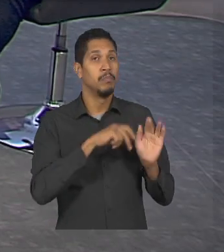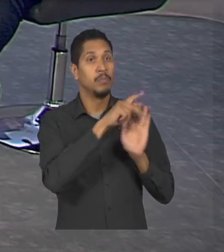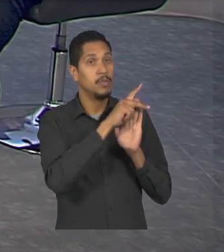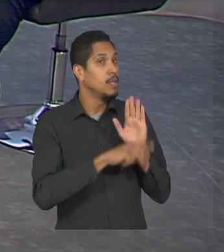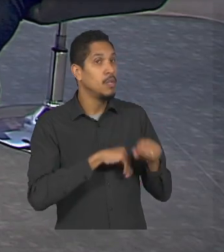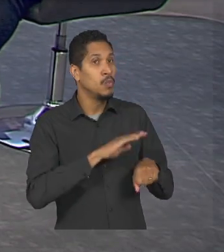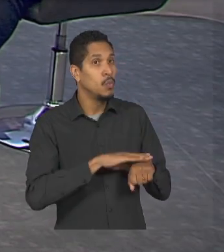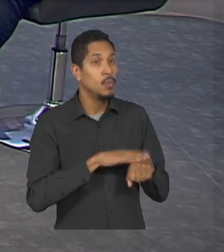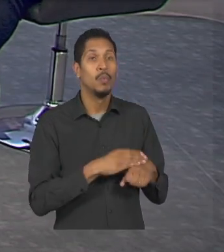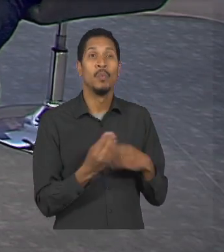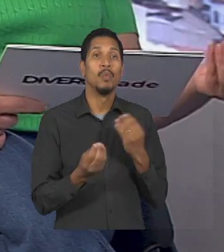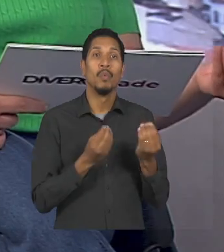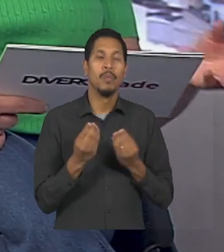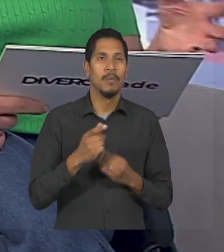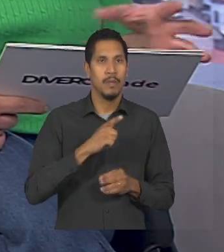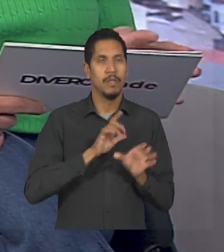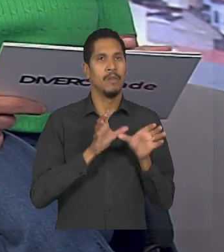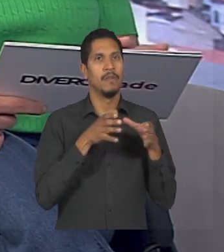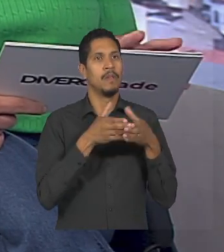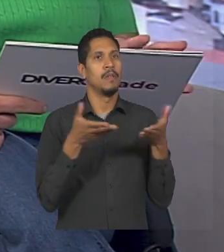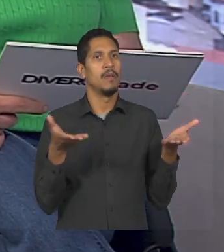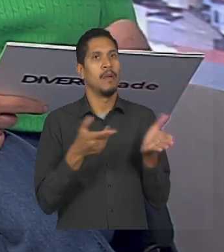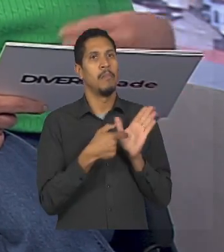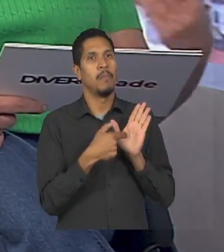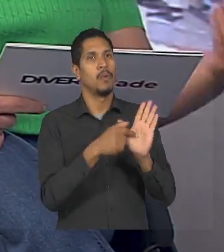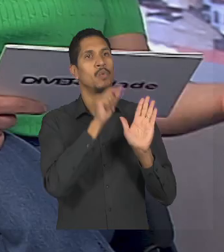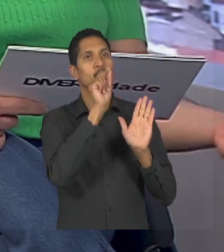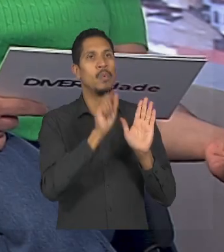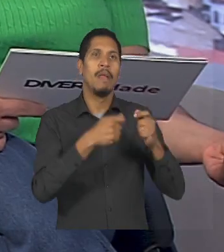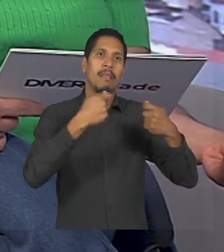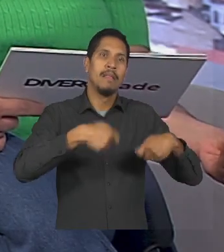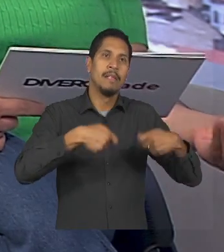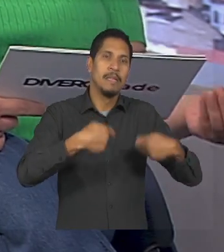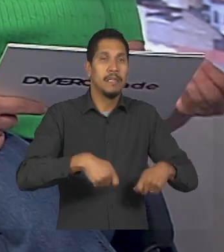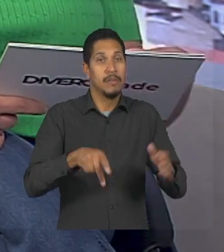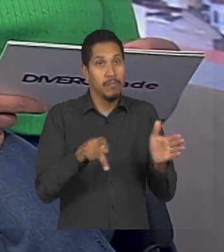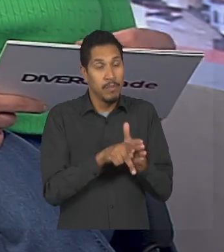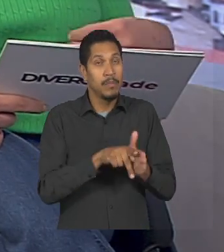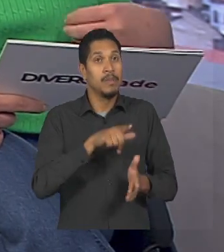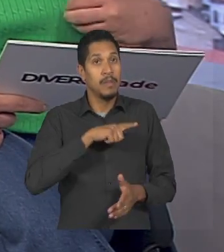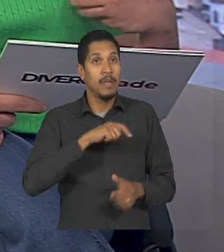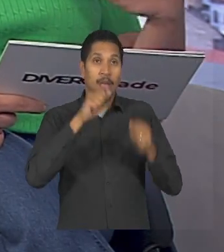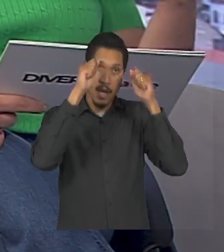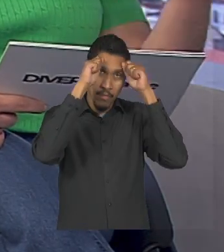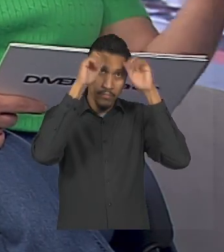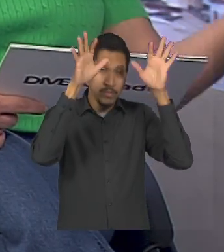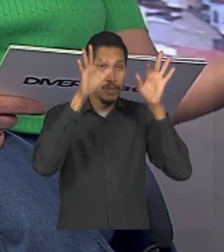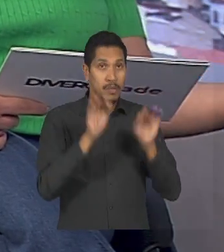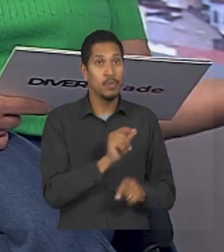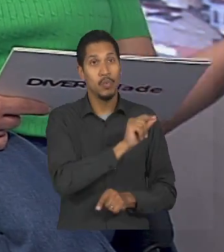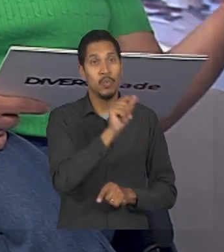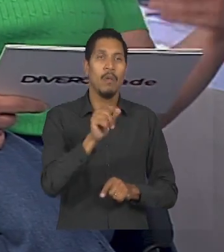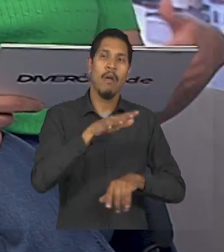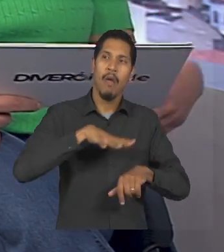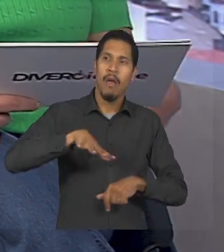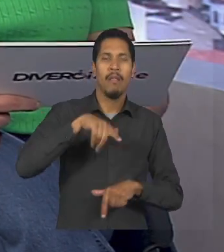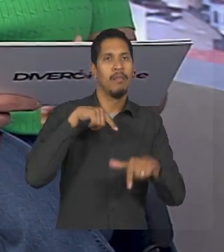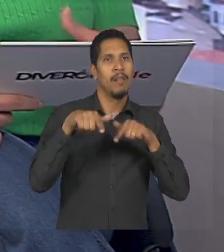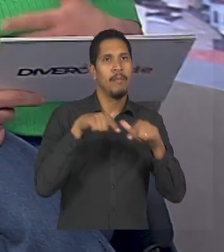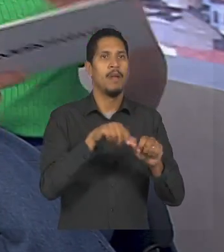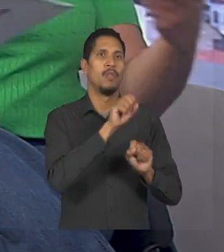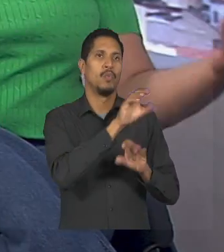como essa conferência aborda as necessidades do autista dentro do mercado de trabalho